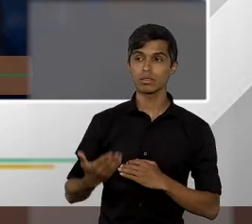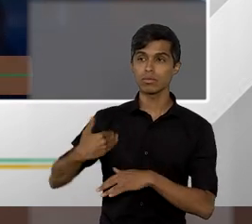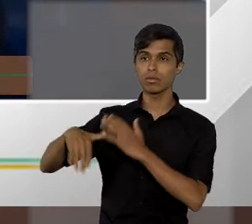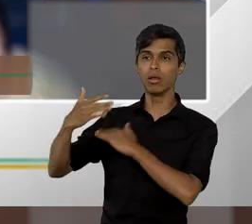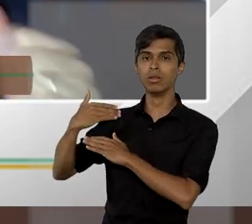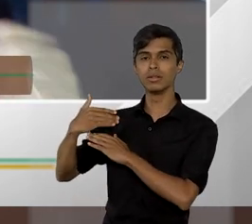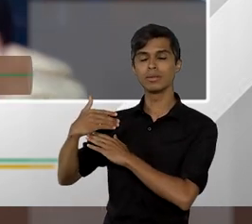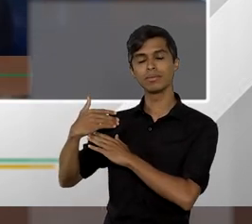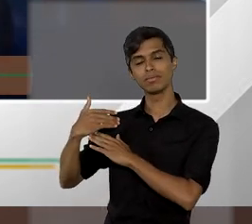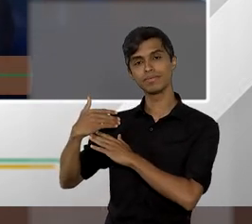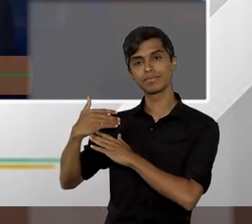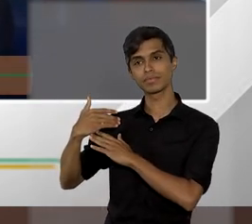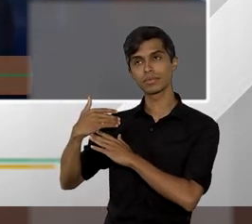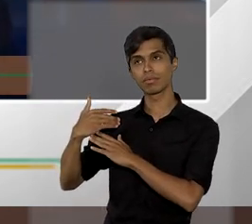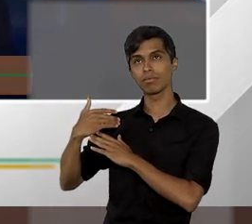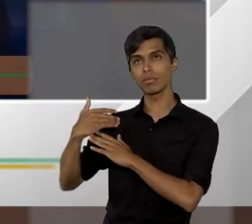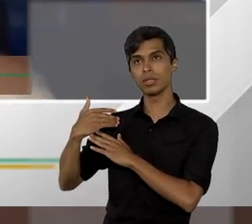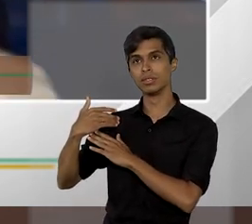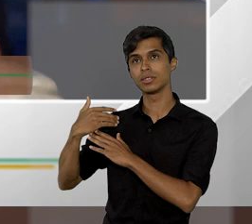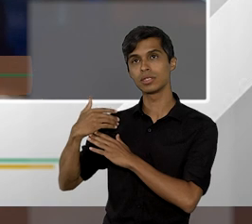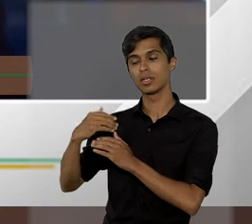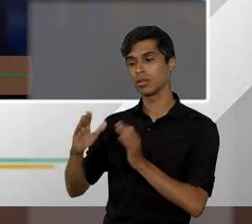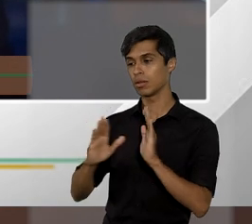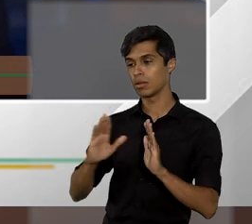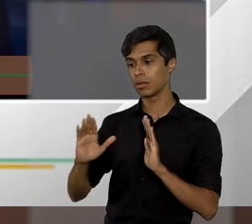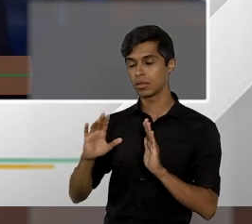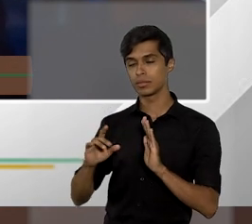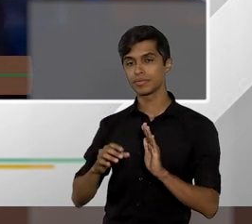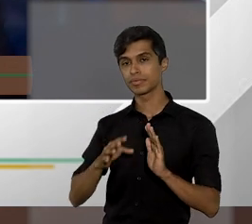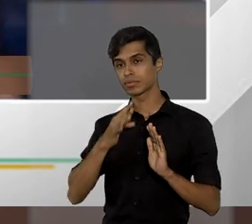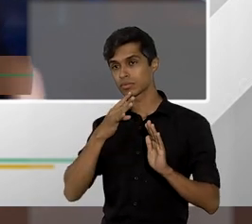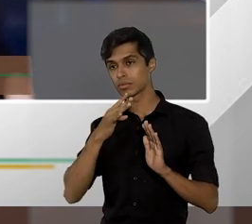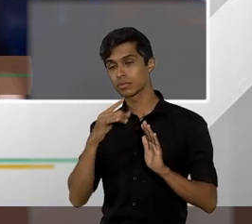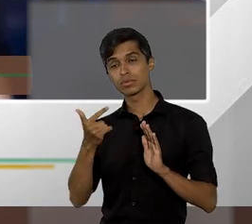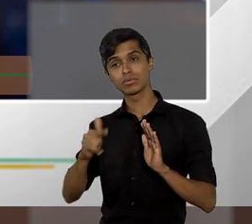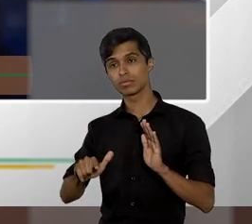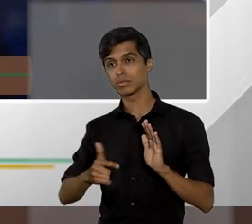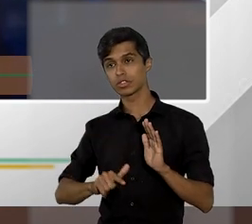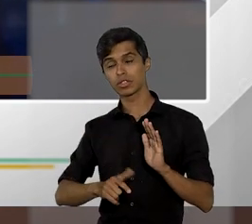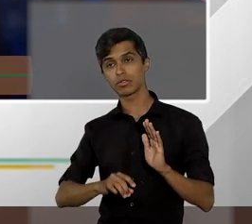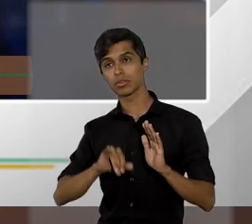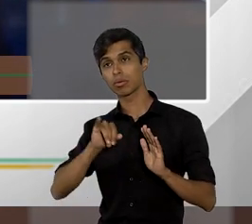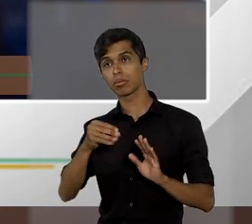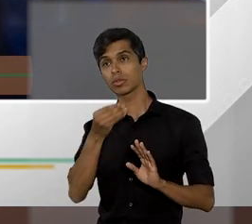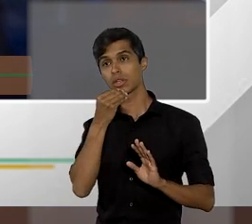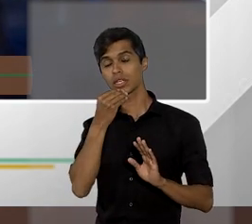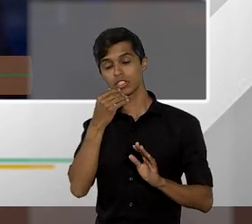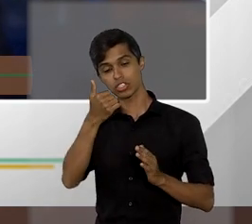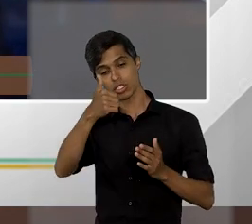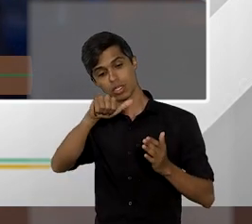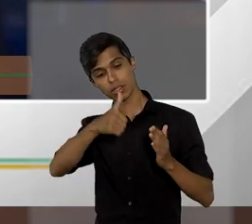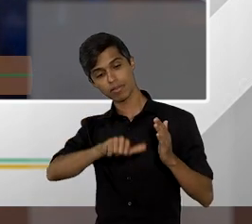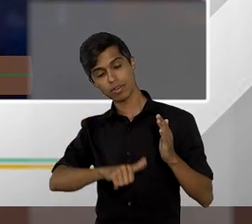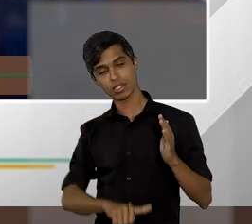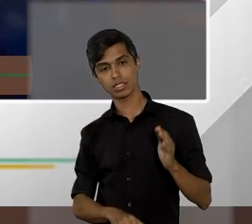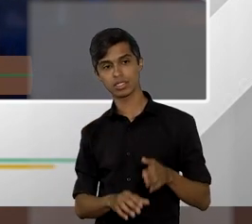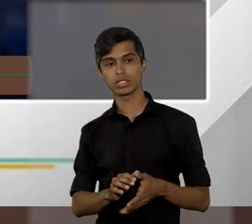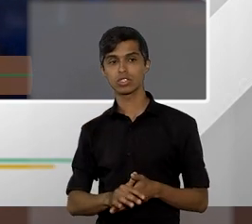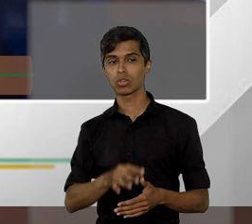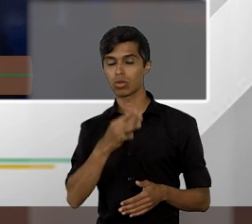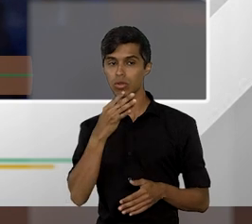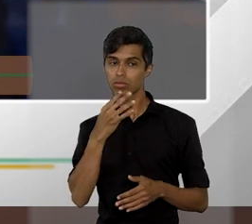da fase de conhecimento ele não obteve chance de observação de conhecimento de